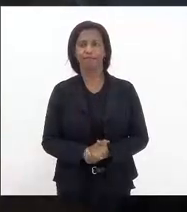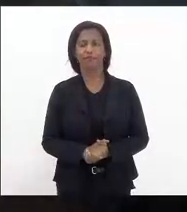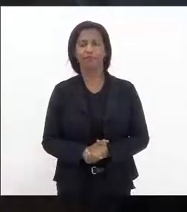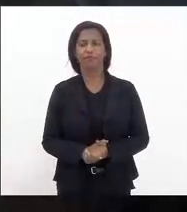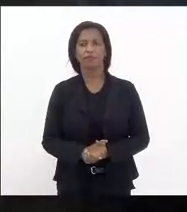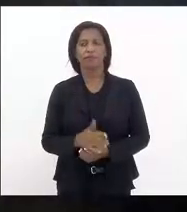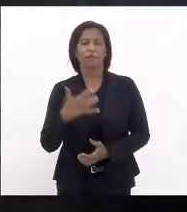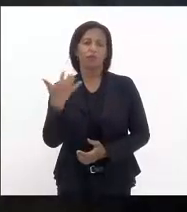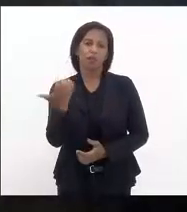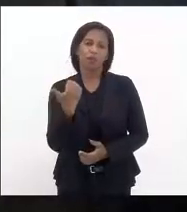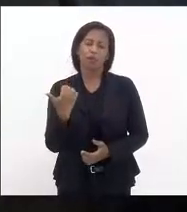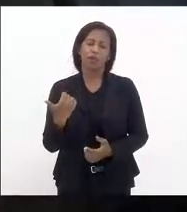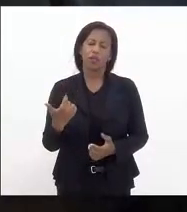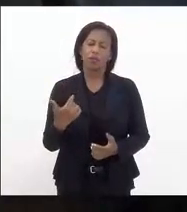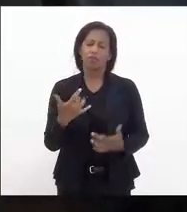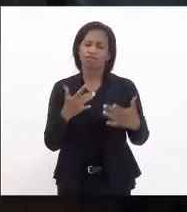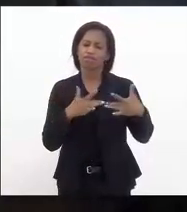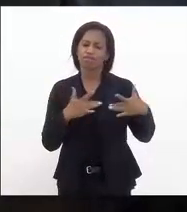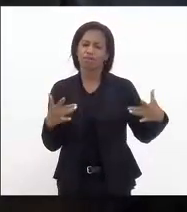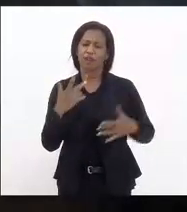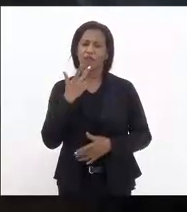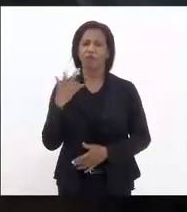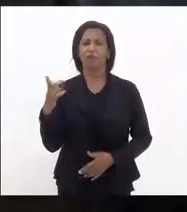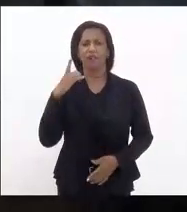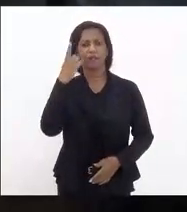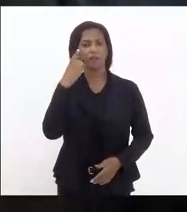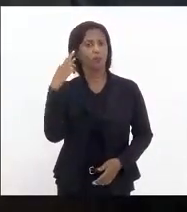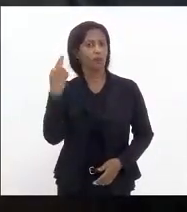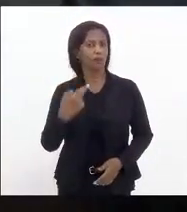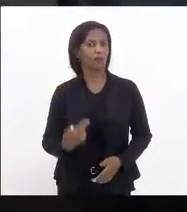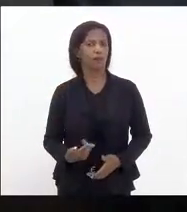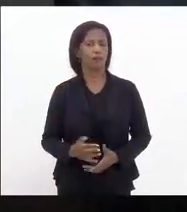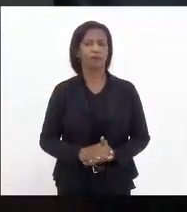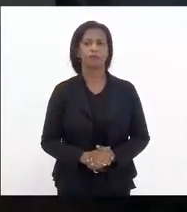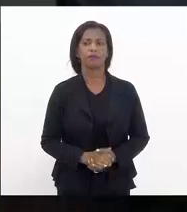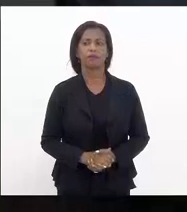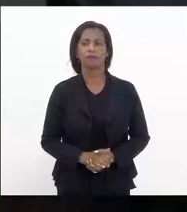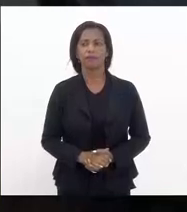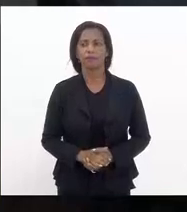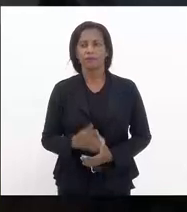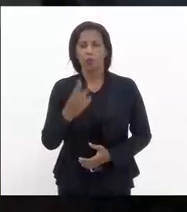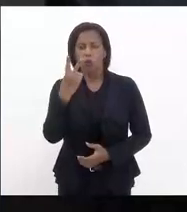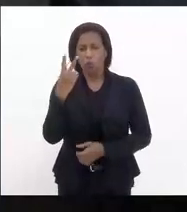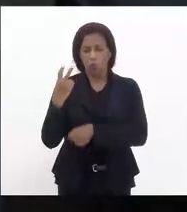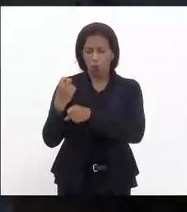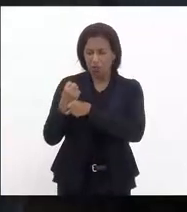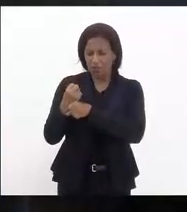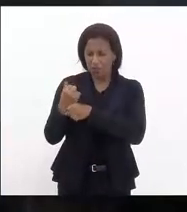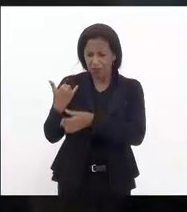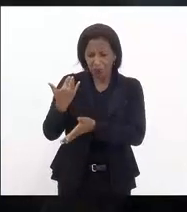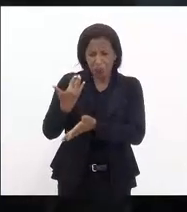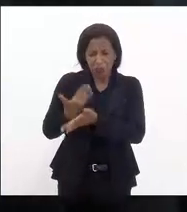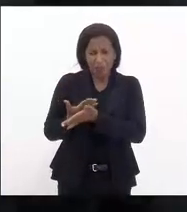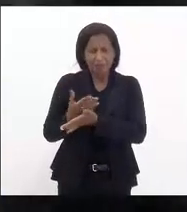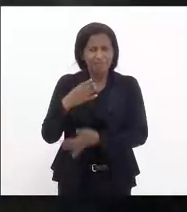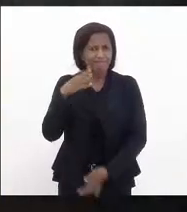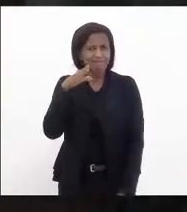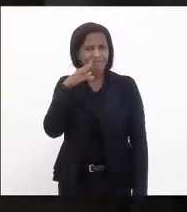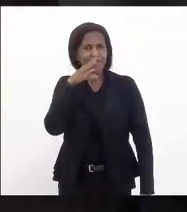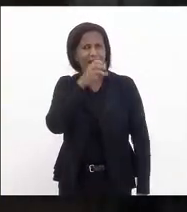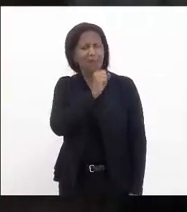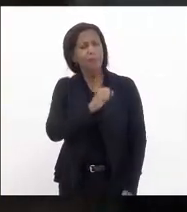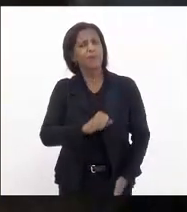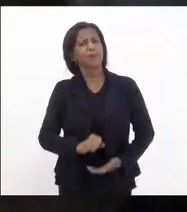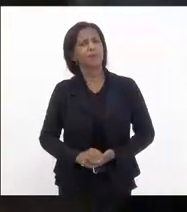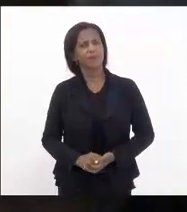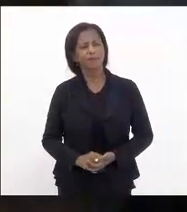solidarizar aqui com a fala da deputada Renata dois anos já né e passa muito rápido